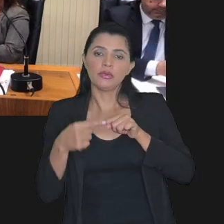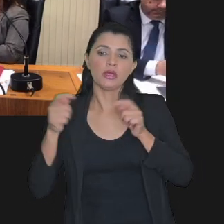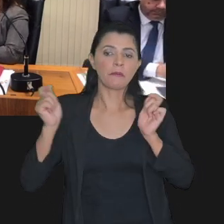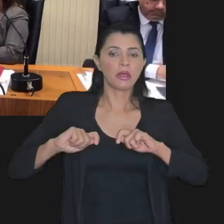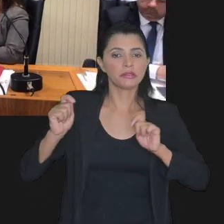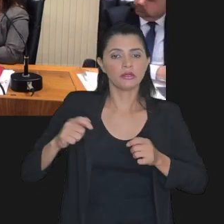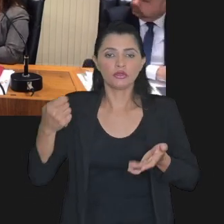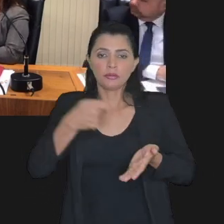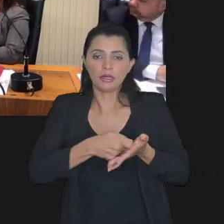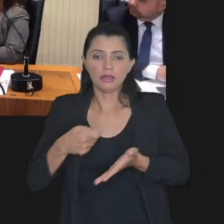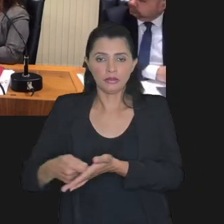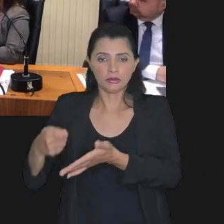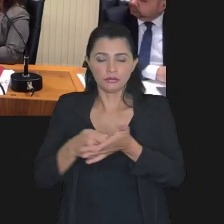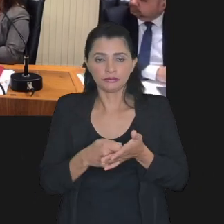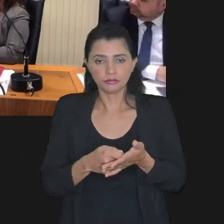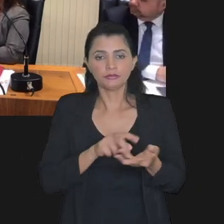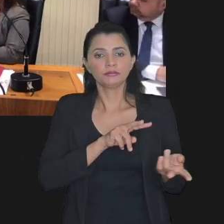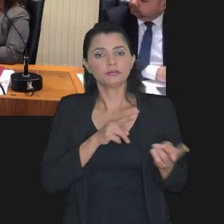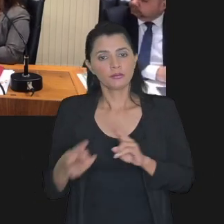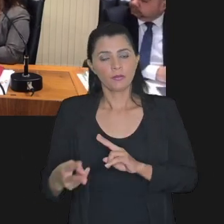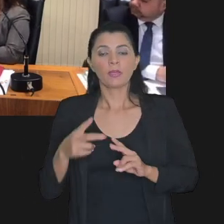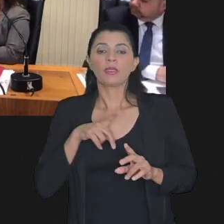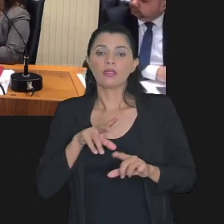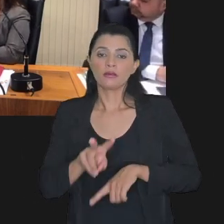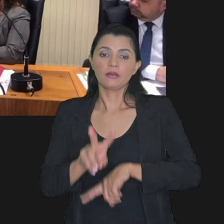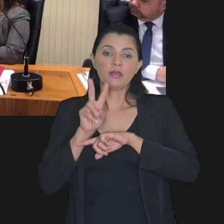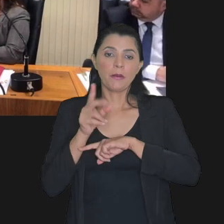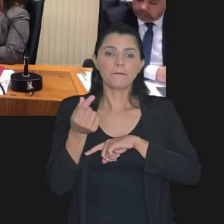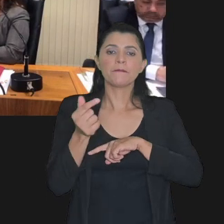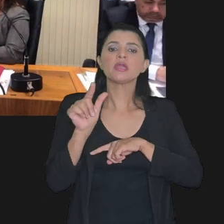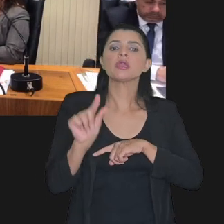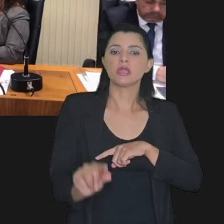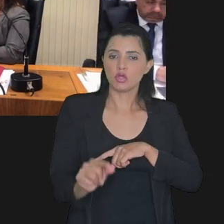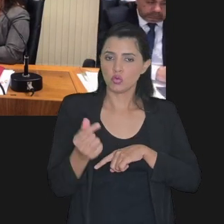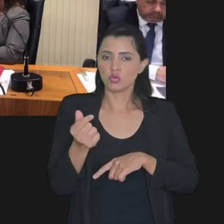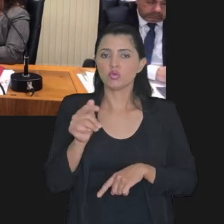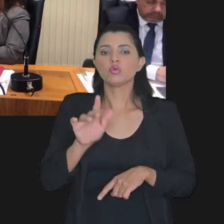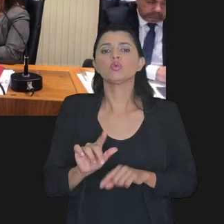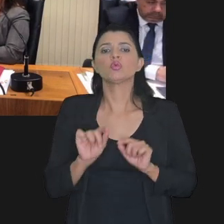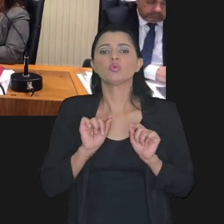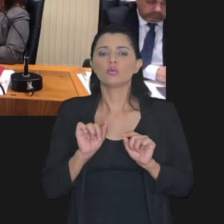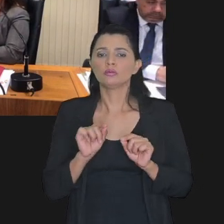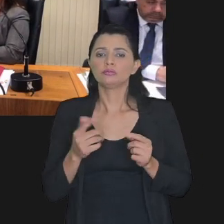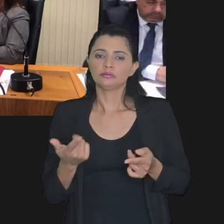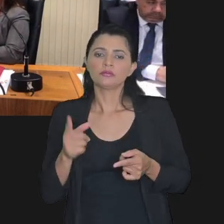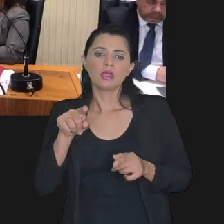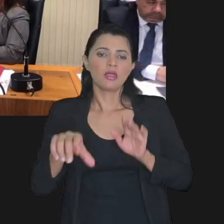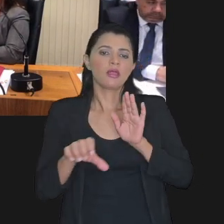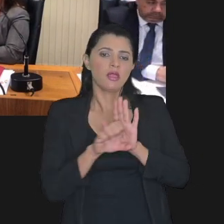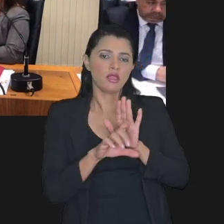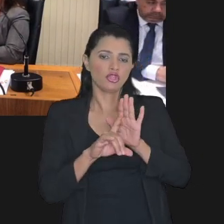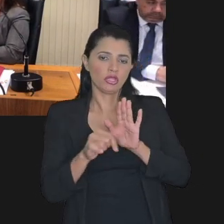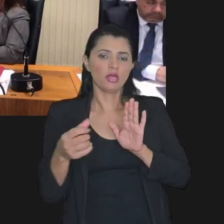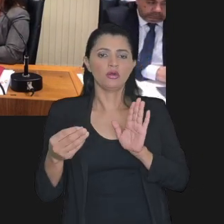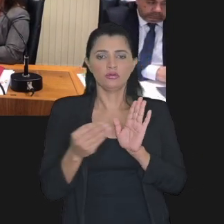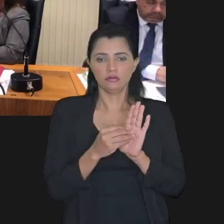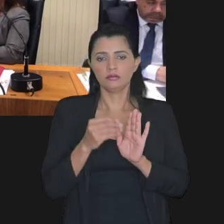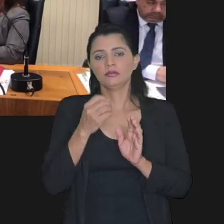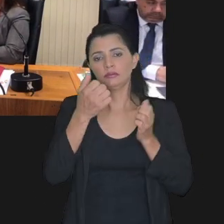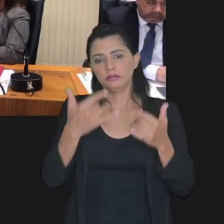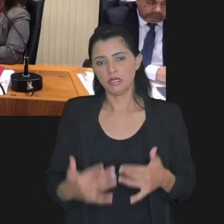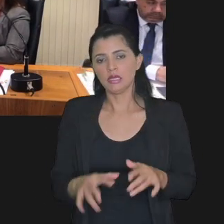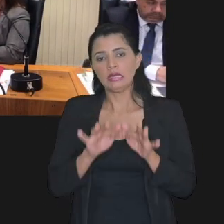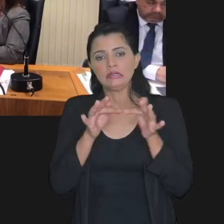contribuinte. E transação de crédito de pequeno valor que é o do edital também, inclusive do